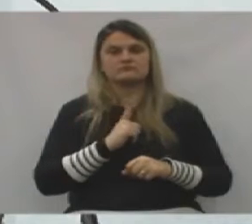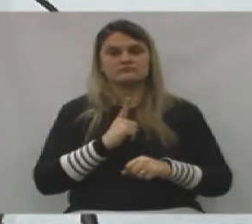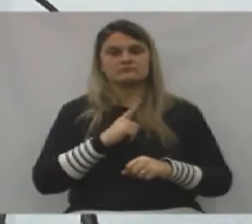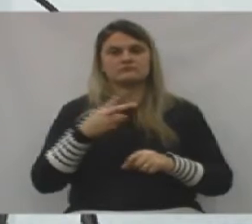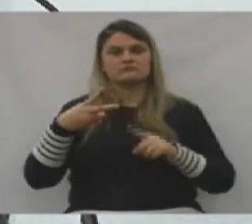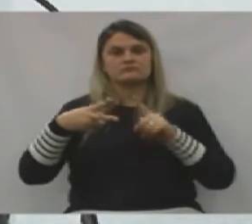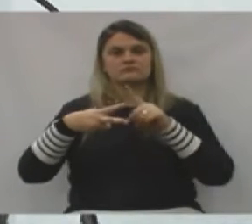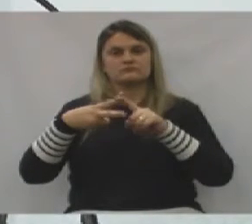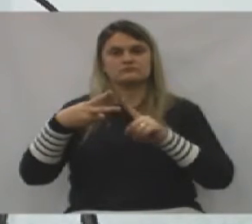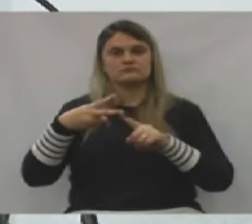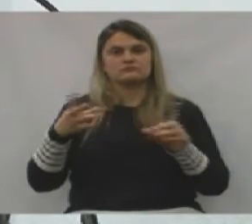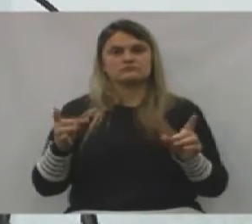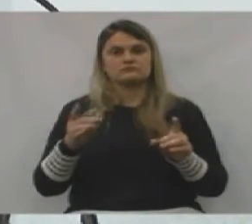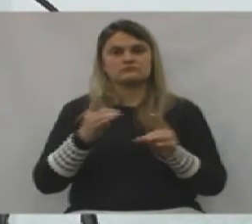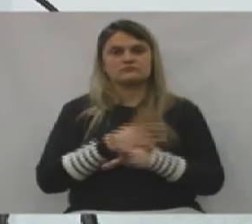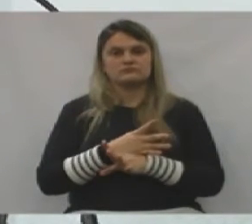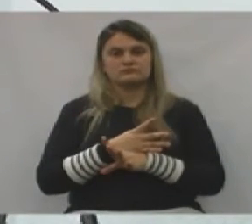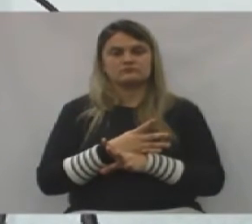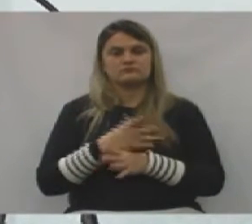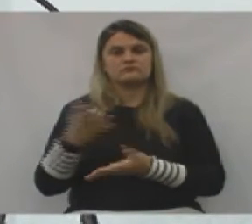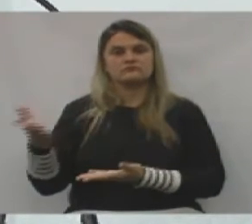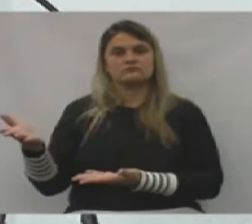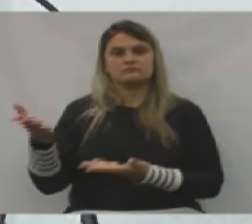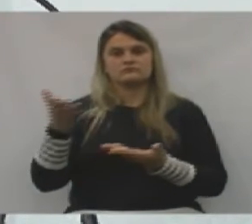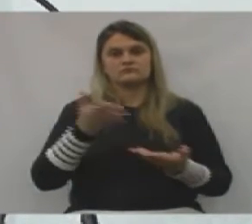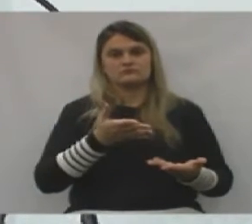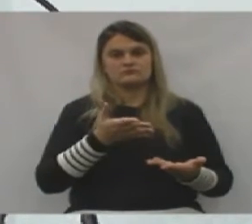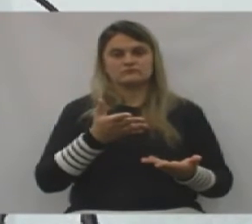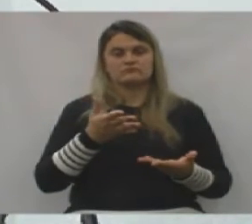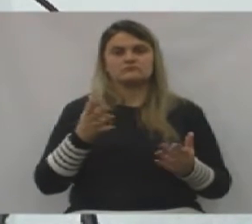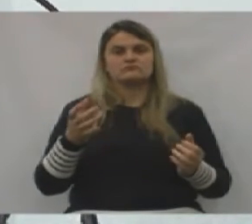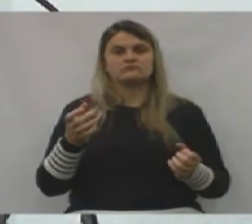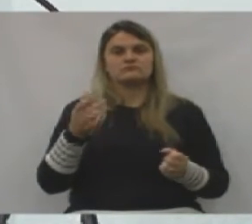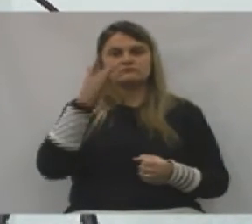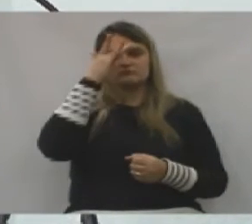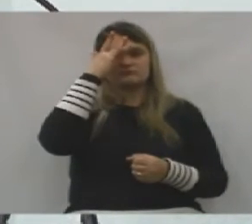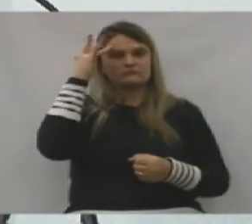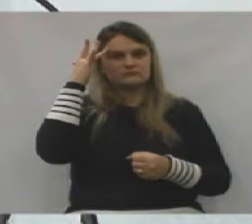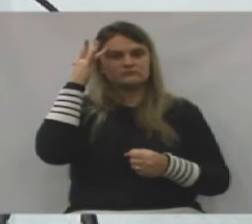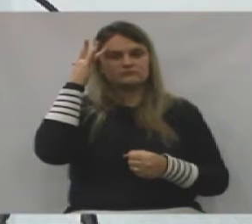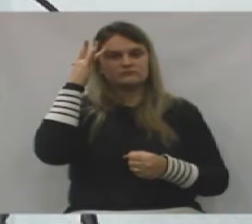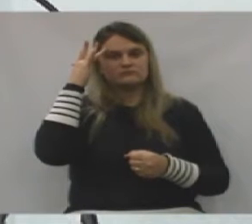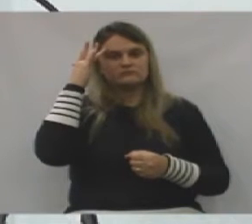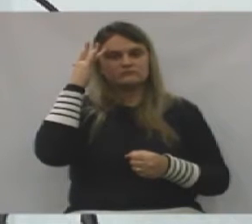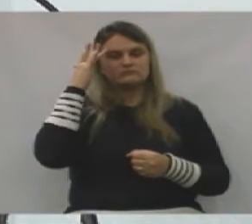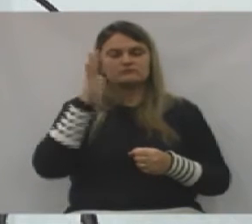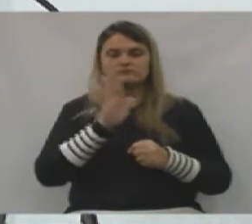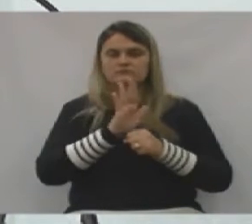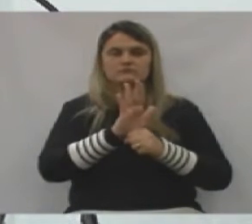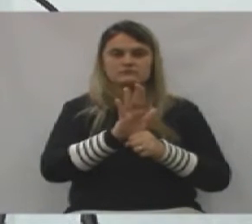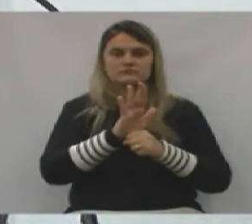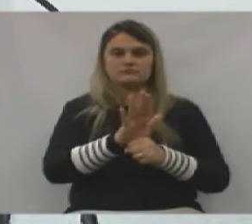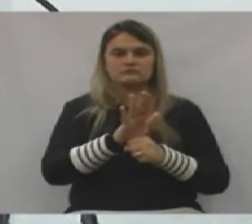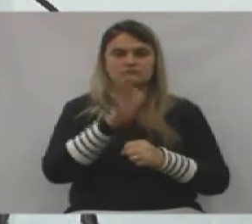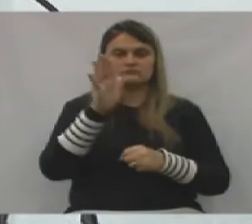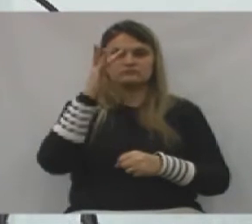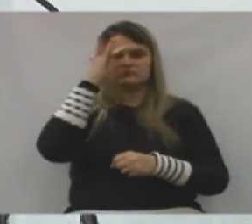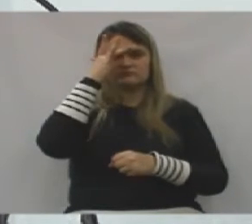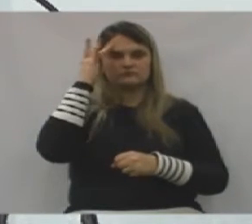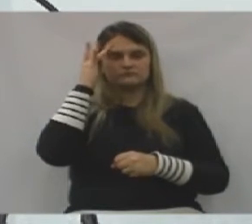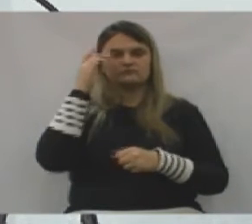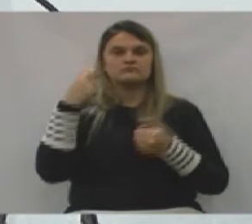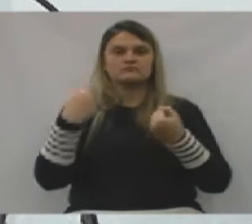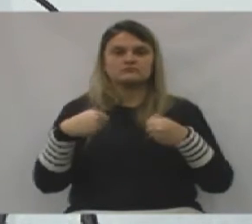duas entidades prontas para receber, para acolher, para cuidar das